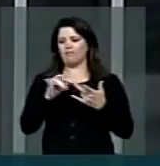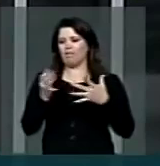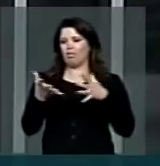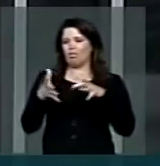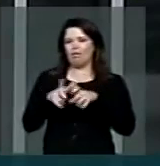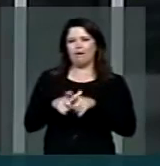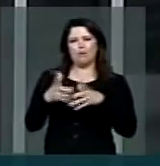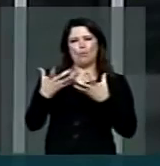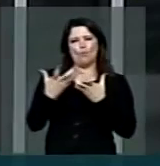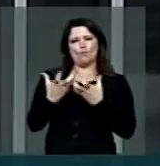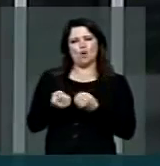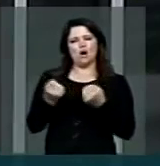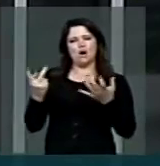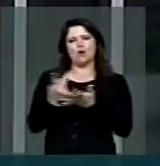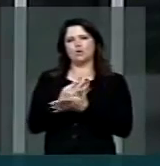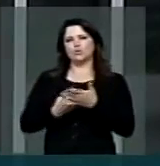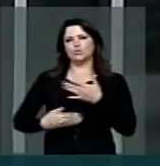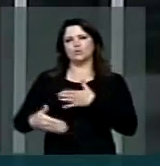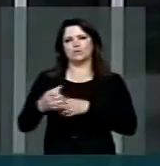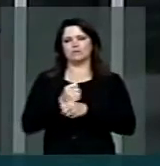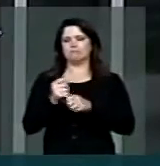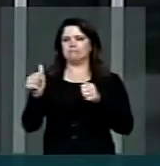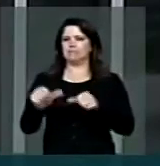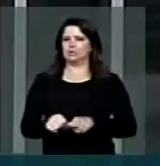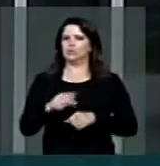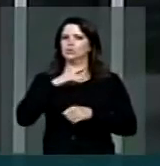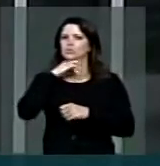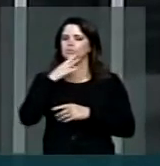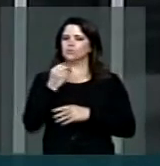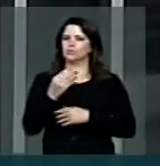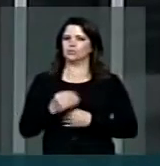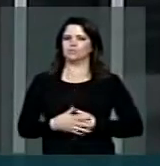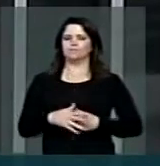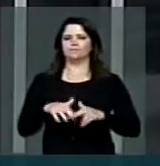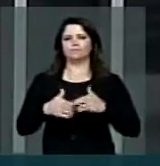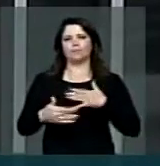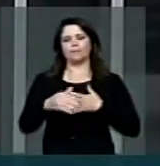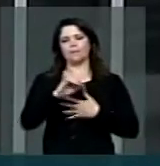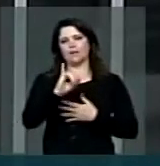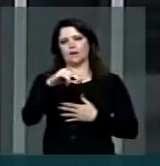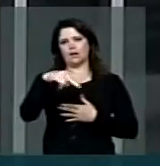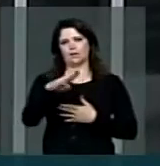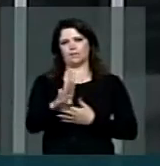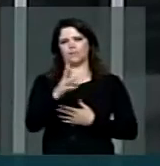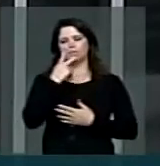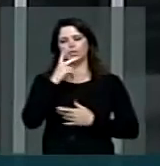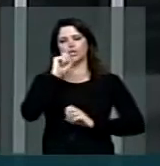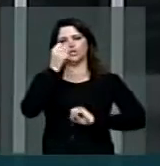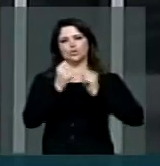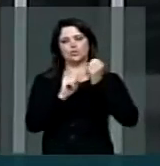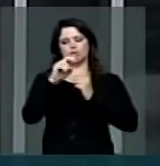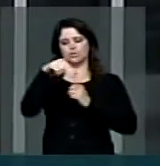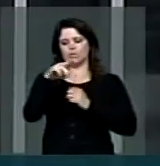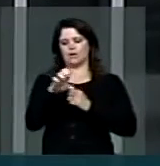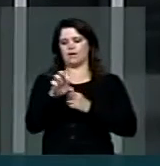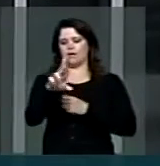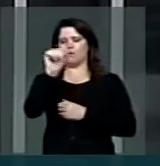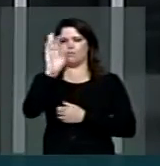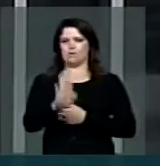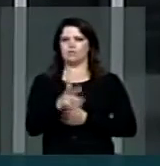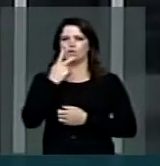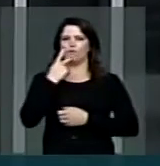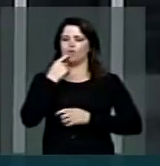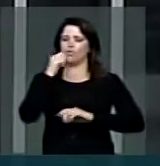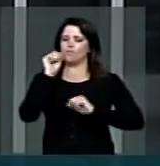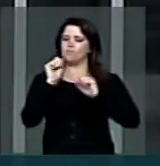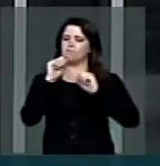seca que nos atravessa esse ano. De acordo com a INB, Indústria Nuclear do Brasil, o país tem em